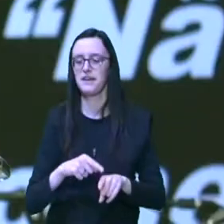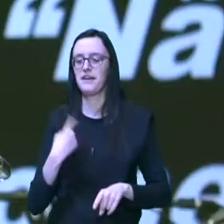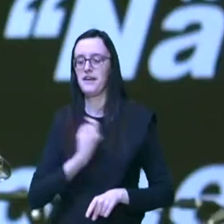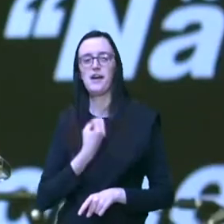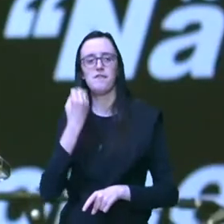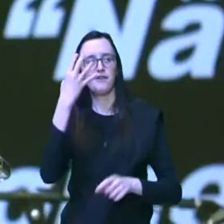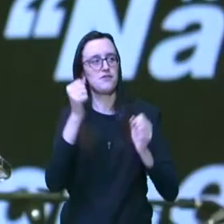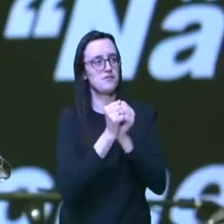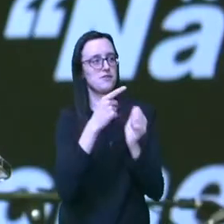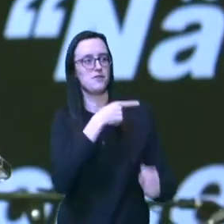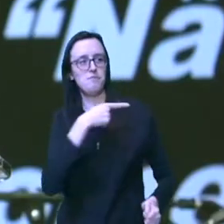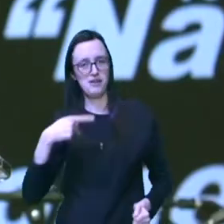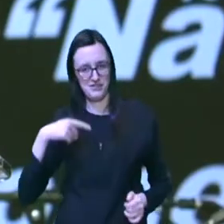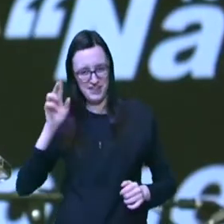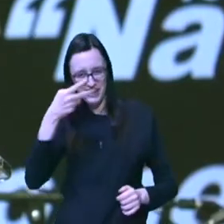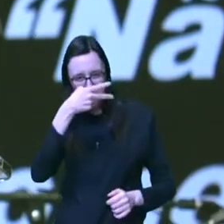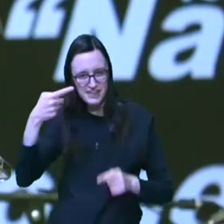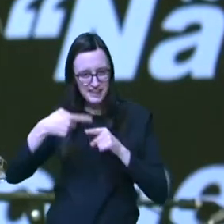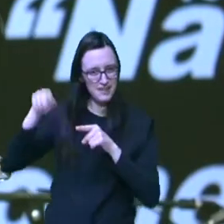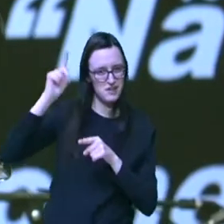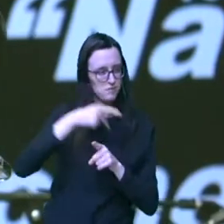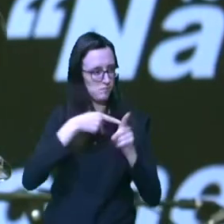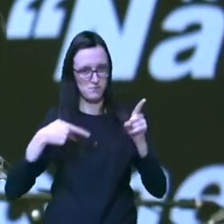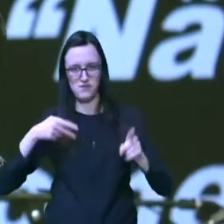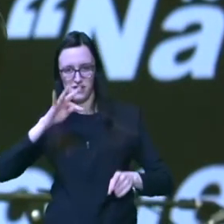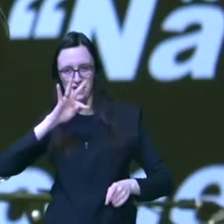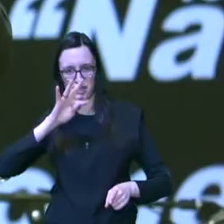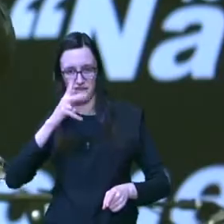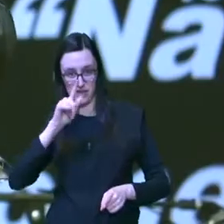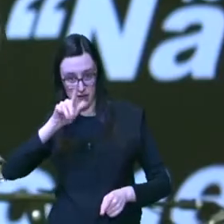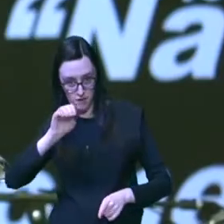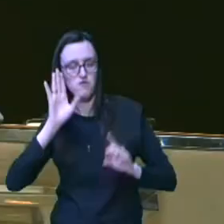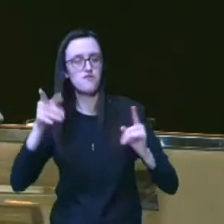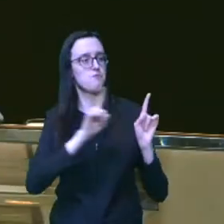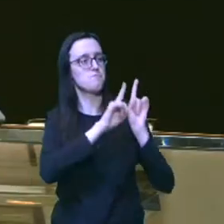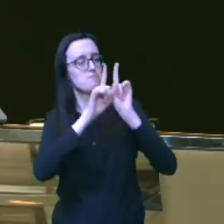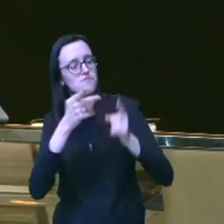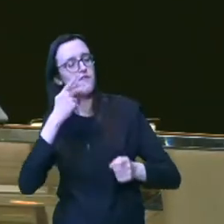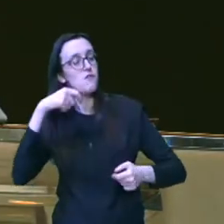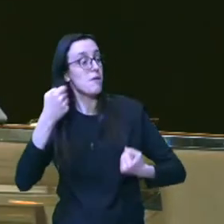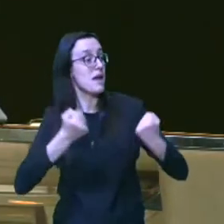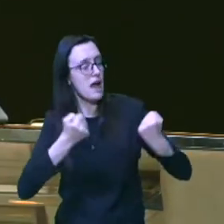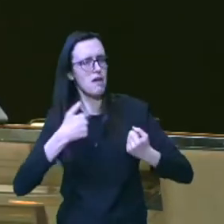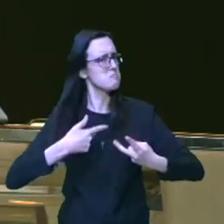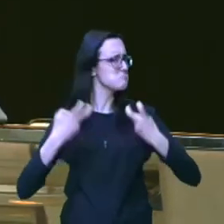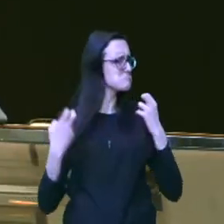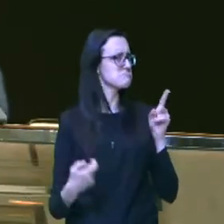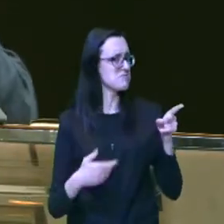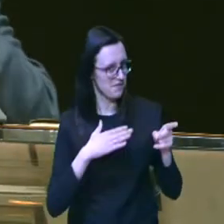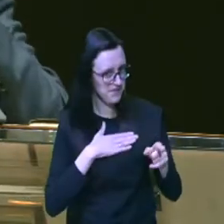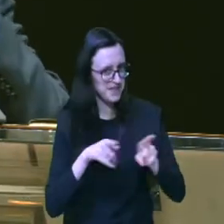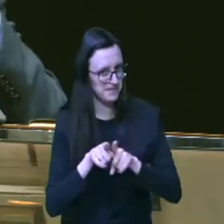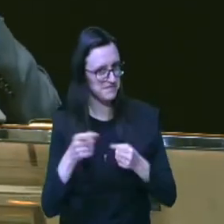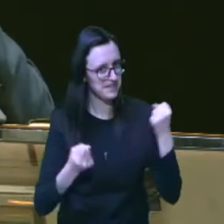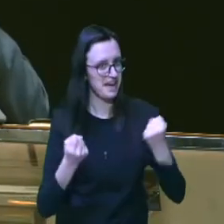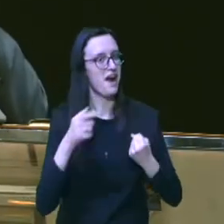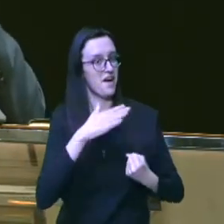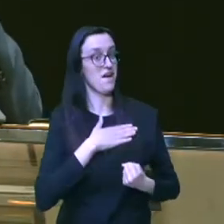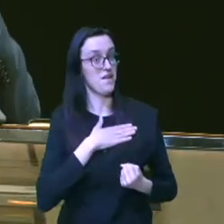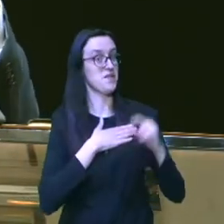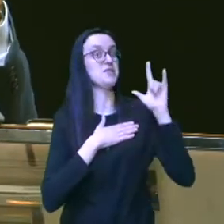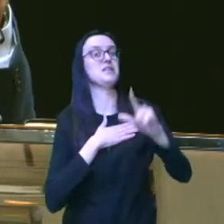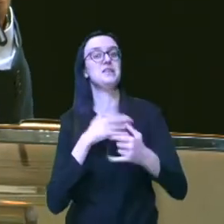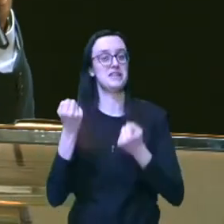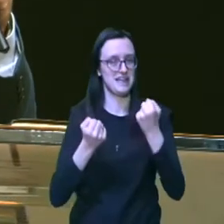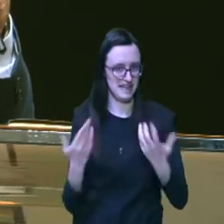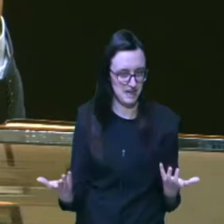Thiago duas semanas atrás a gente foi comentando sobre carro boa parte da viagem descobri que ele também é um apaixonado por